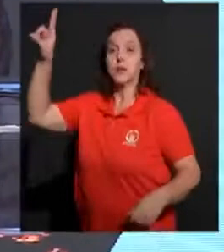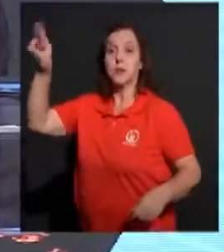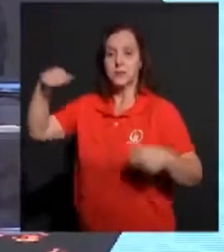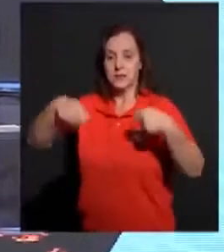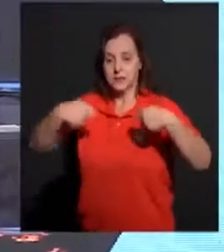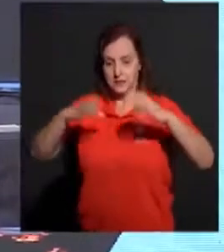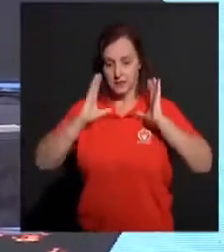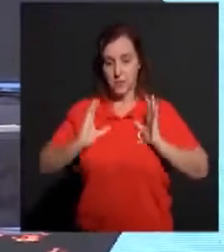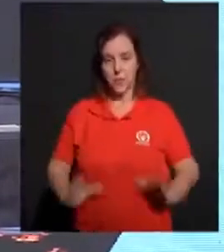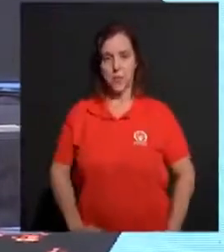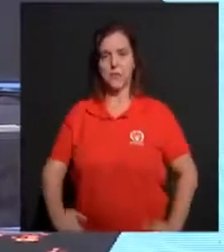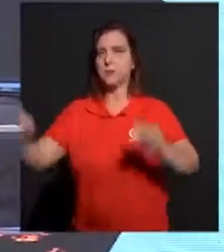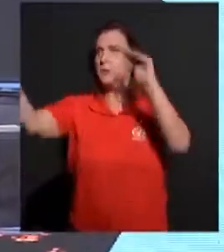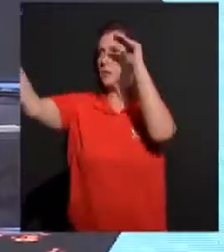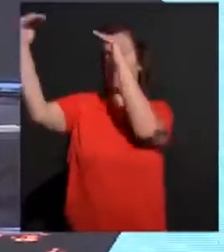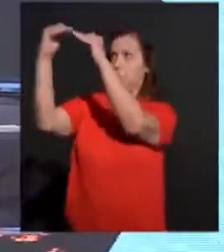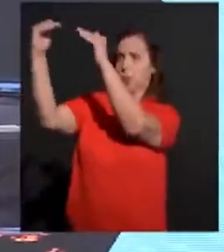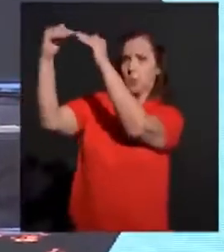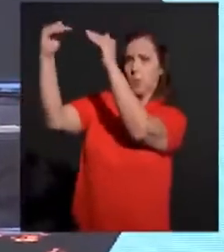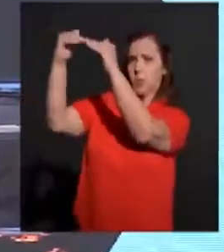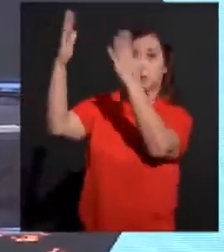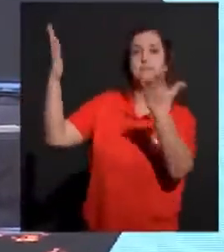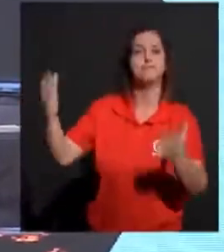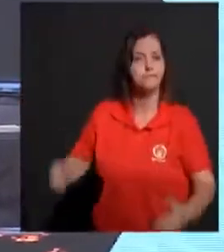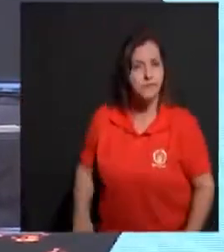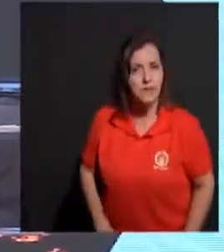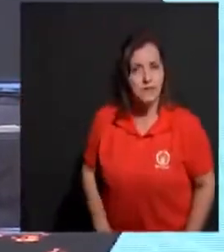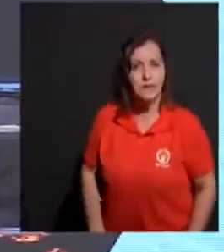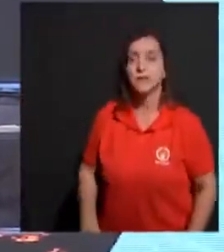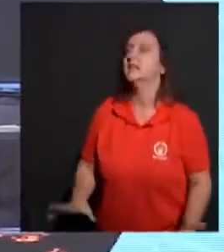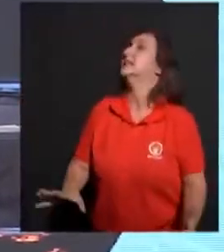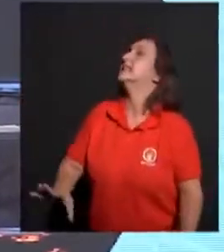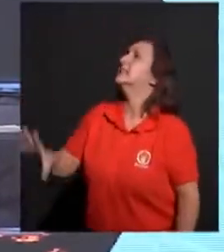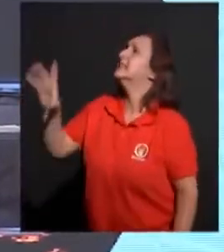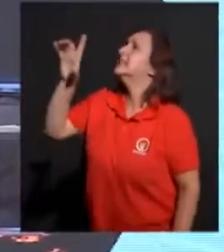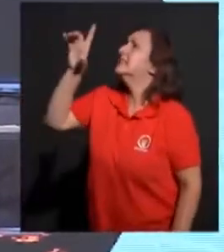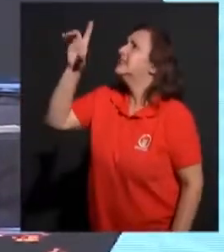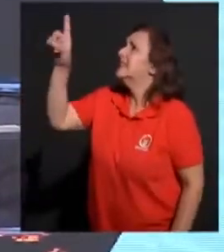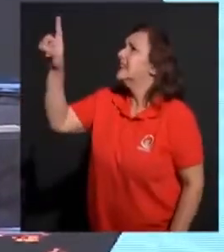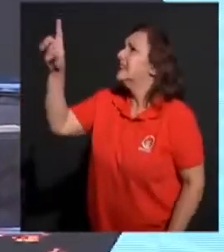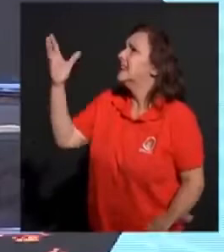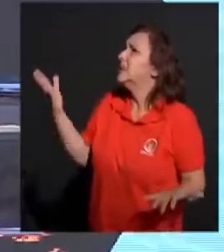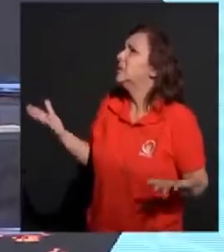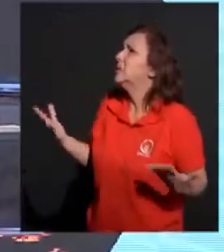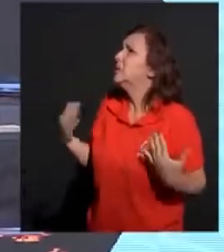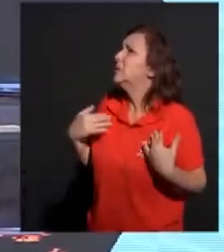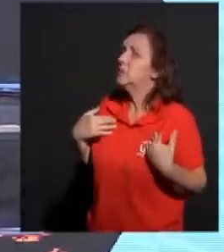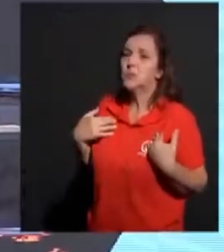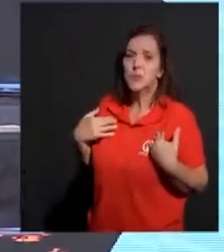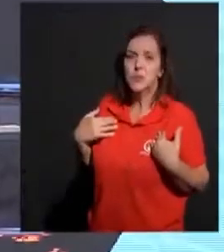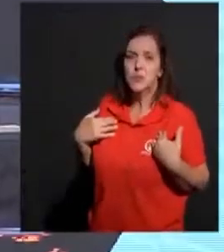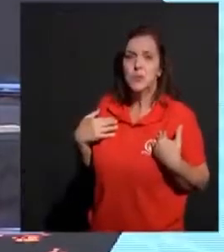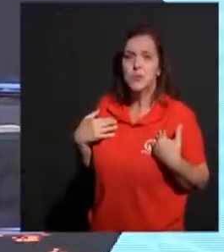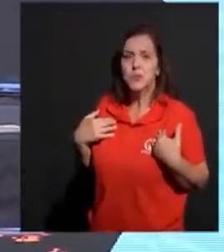o que é o amor. Nós precisamos analisar e falar assim. Deus. Será que ao